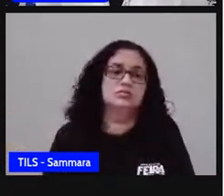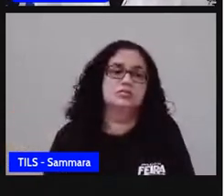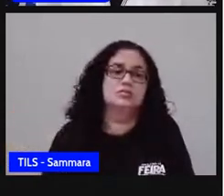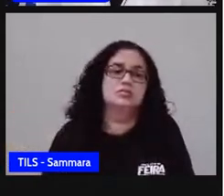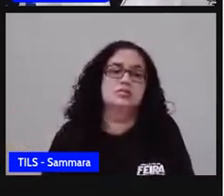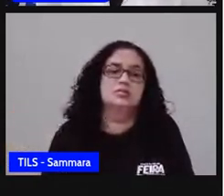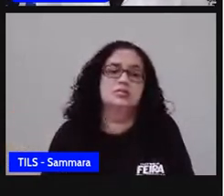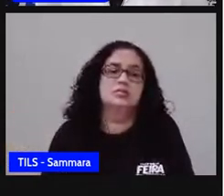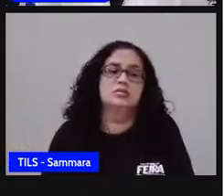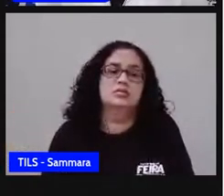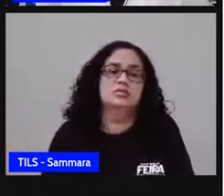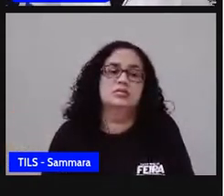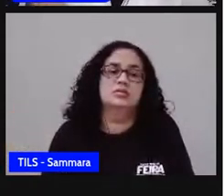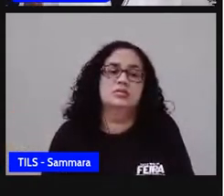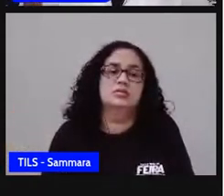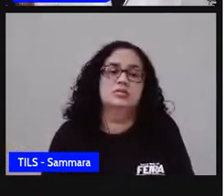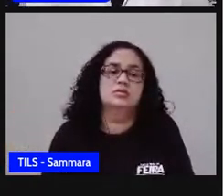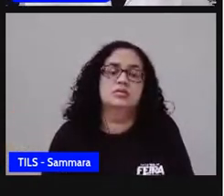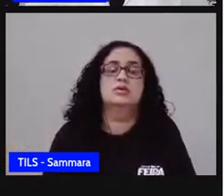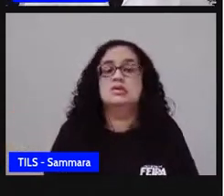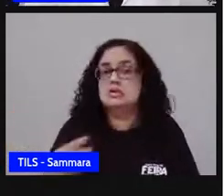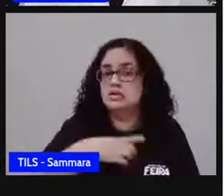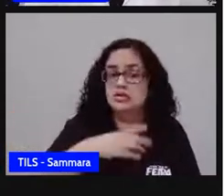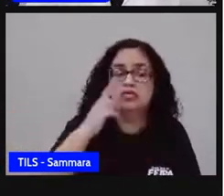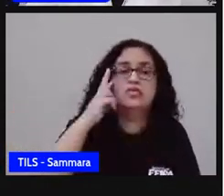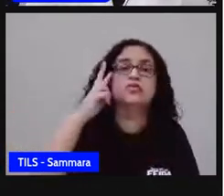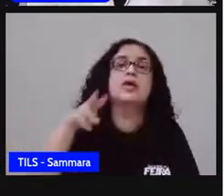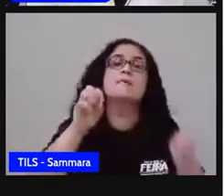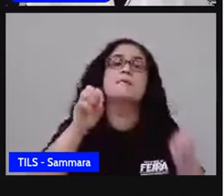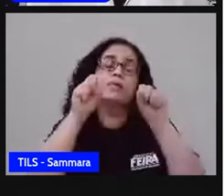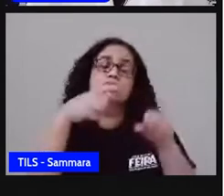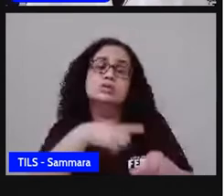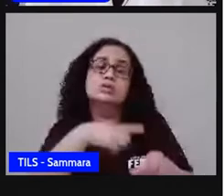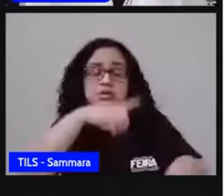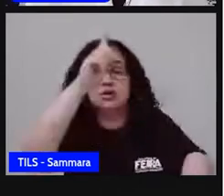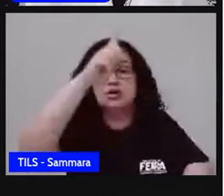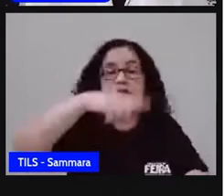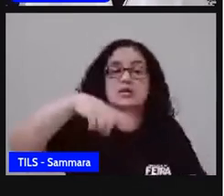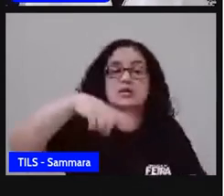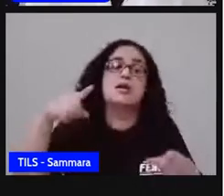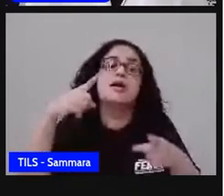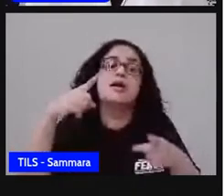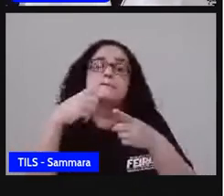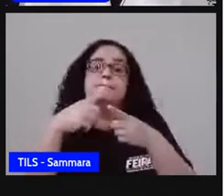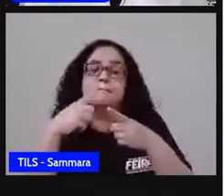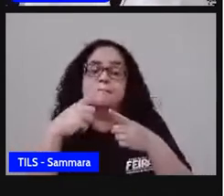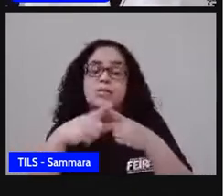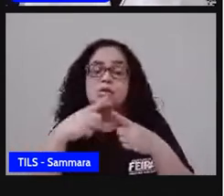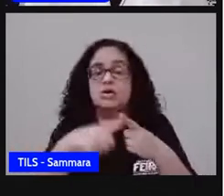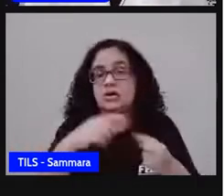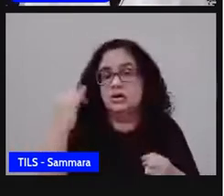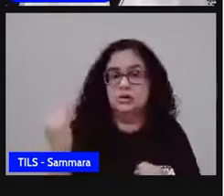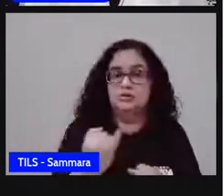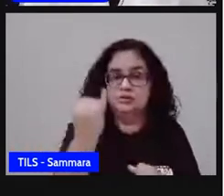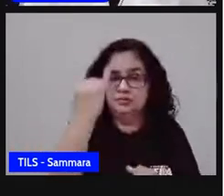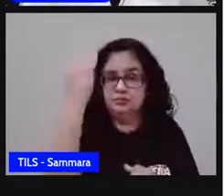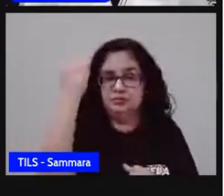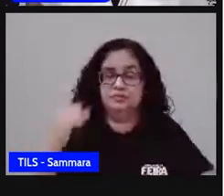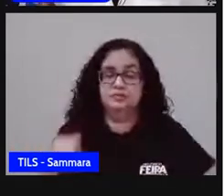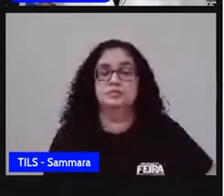ou atenta a isso, né? Veja aí onde é que pode aparecer gráficos, porque eles são muito importantes.